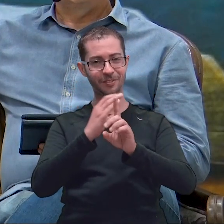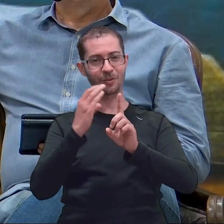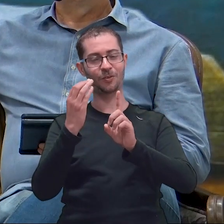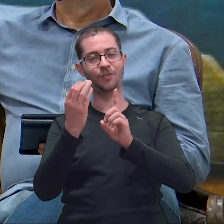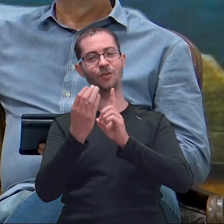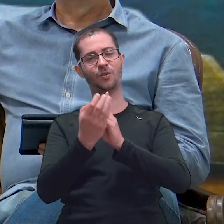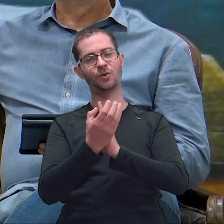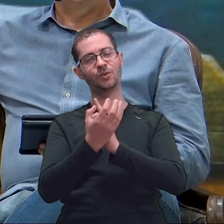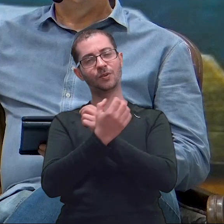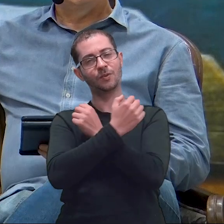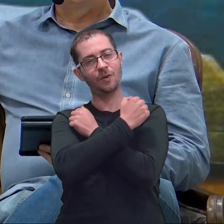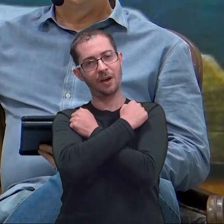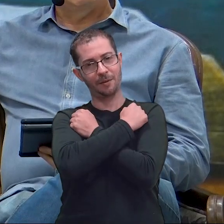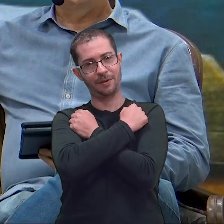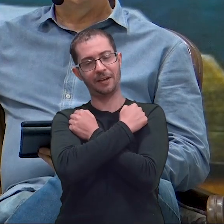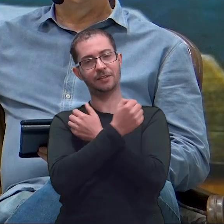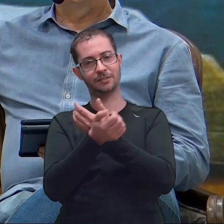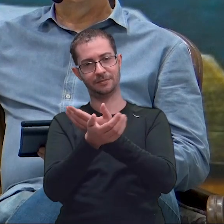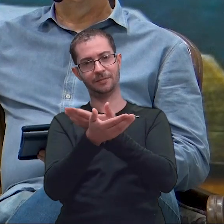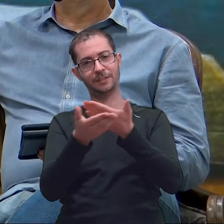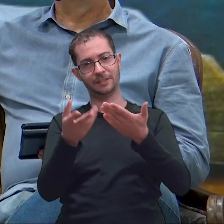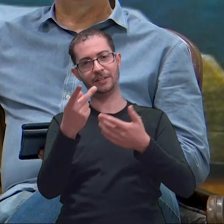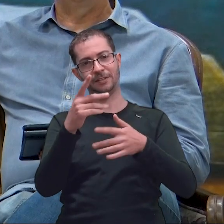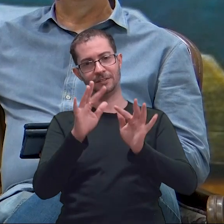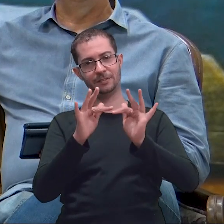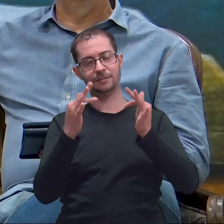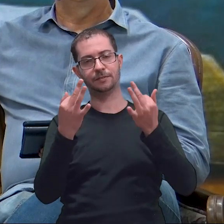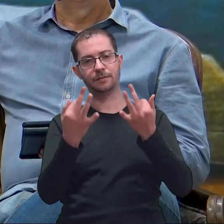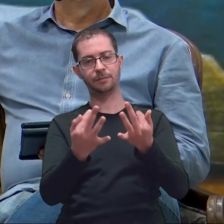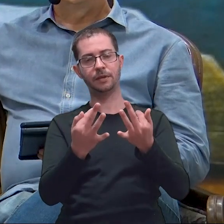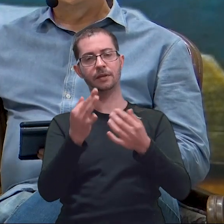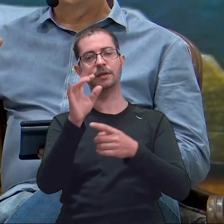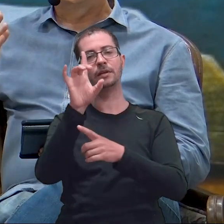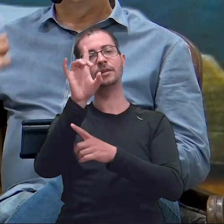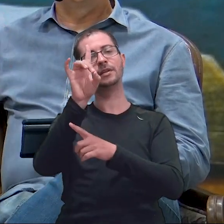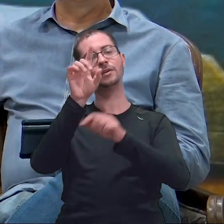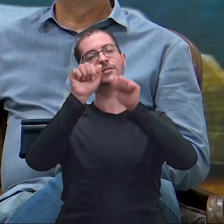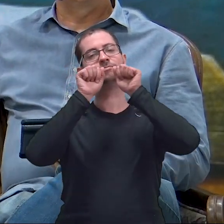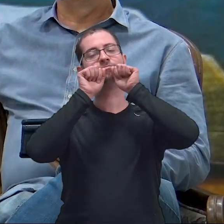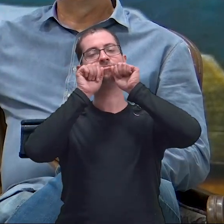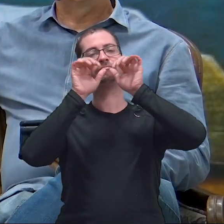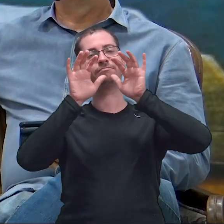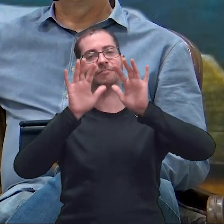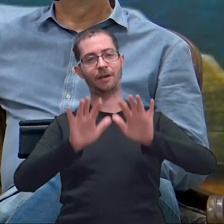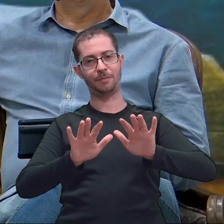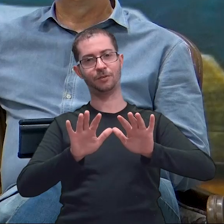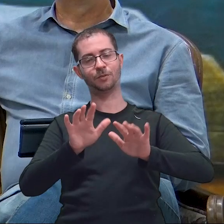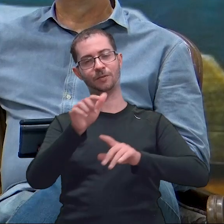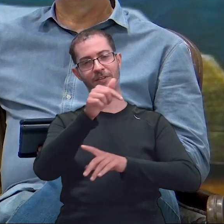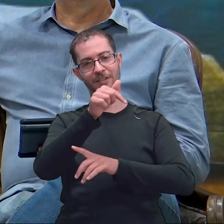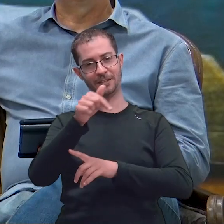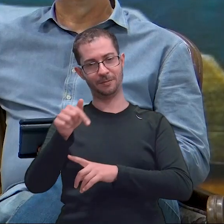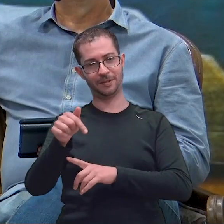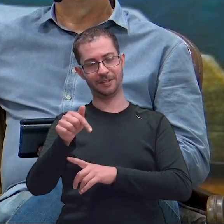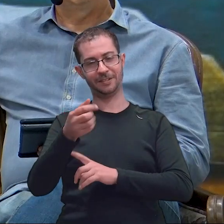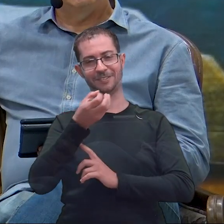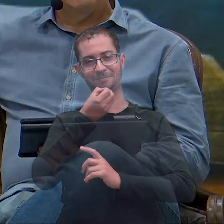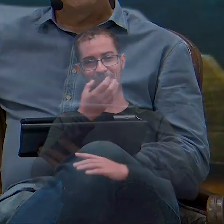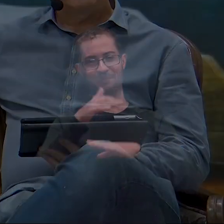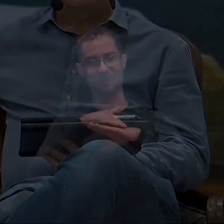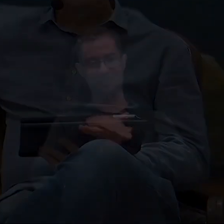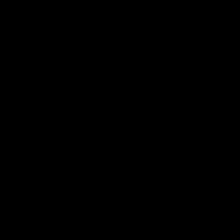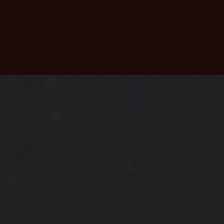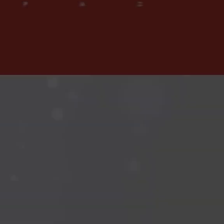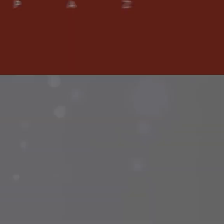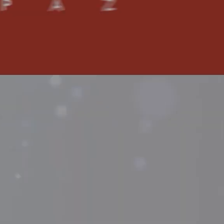Nós deixamos um abraço forte para você, para a sua família. Deus continue abençoando você durante toda essa semana. Boa